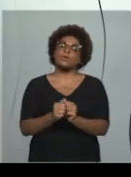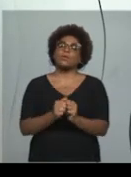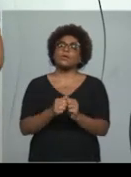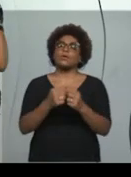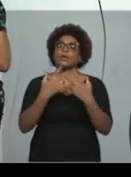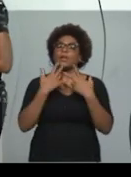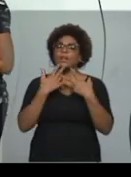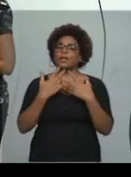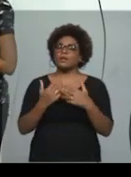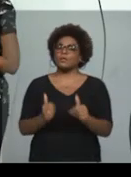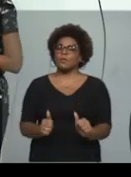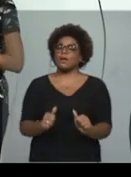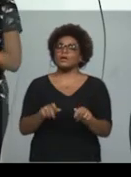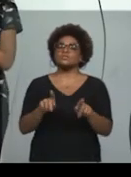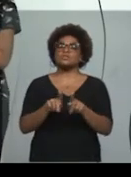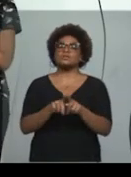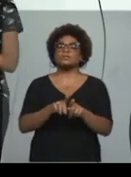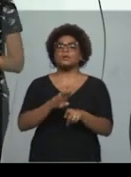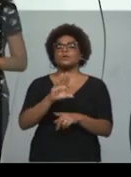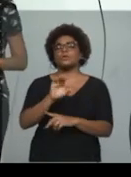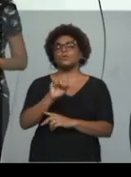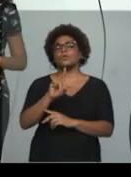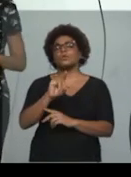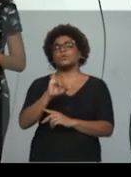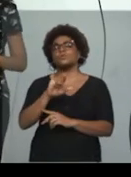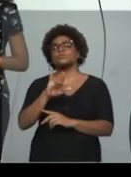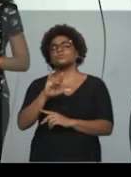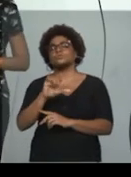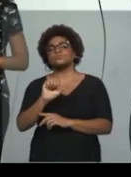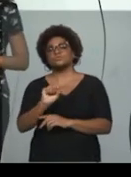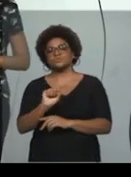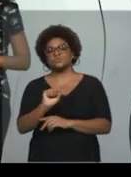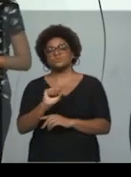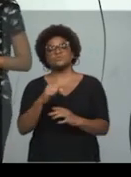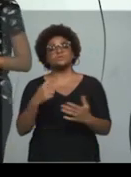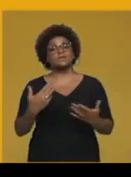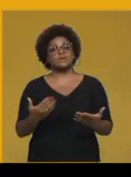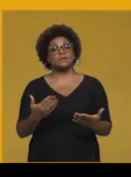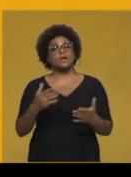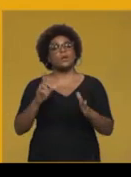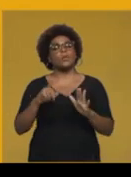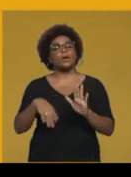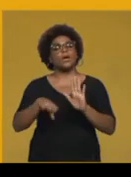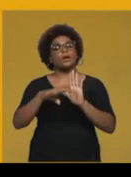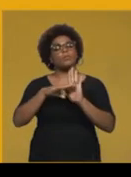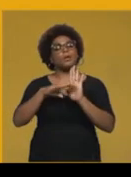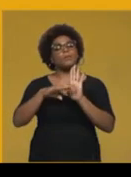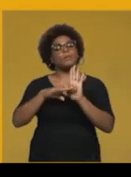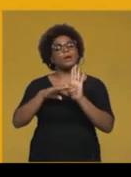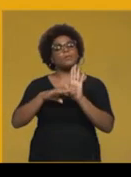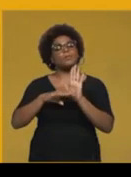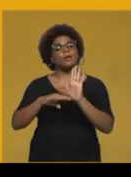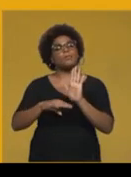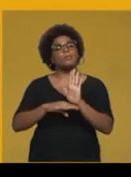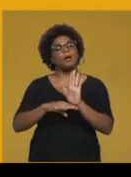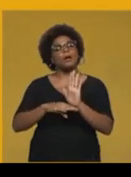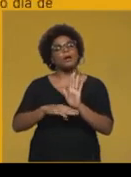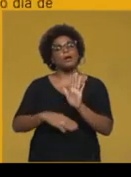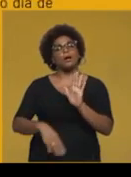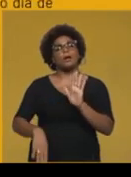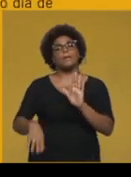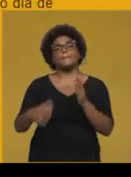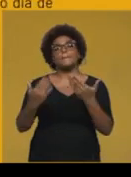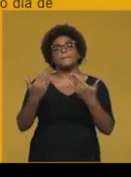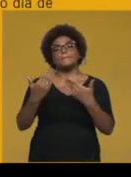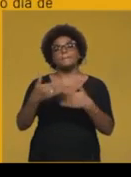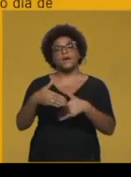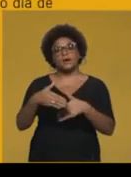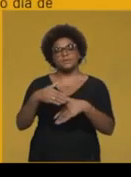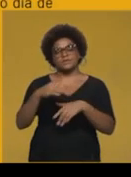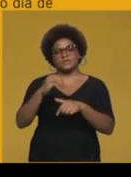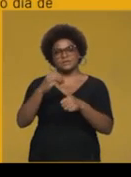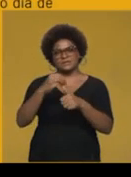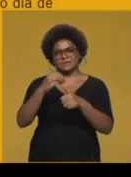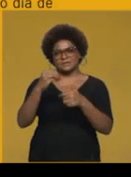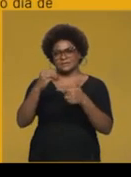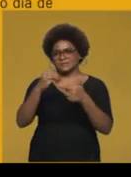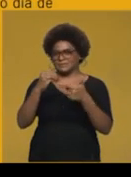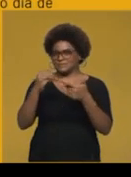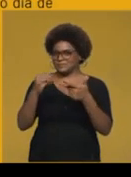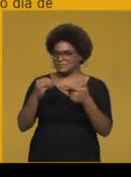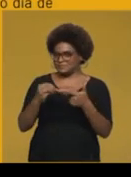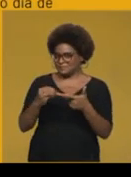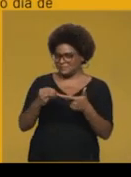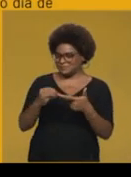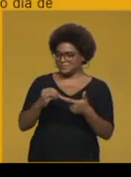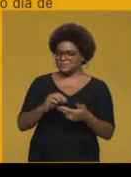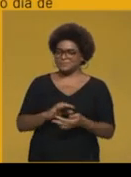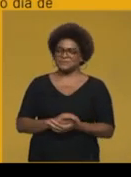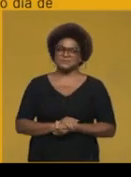Então, é a divisão da prova do Enem. É interessante,